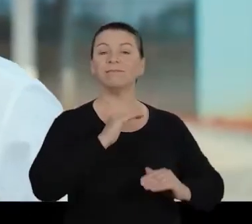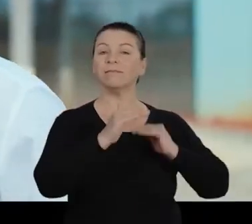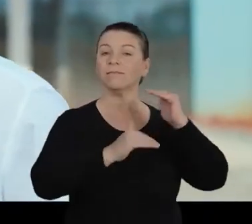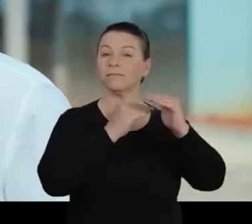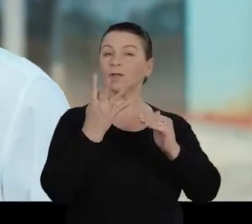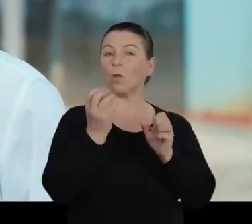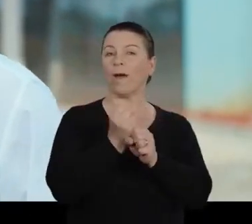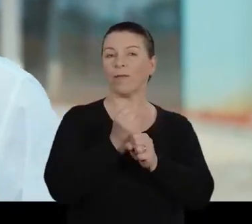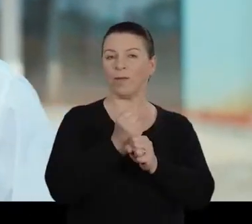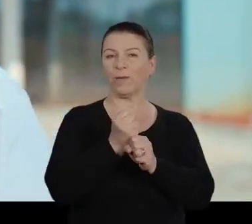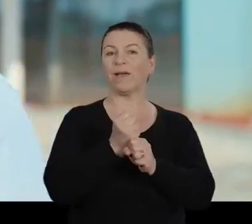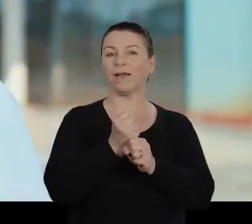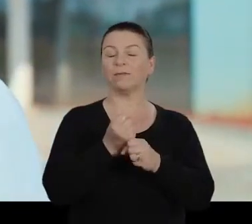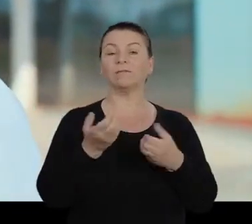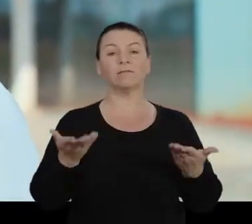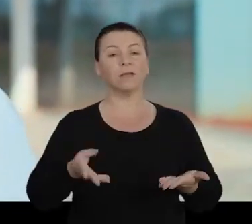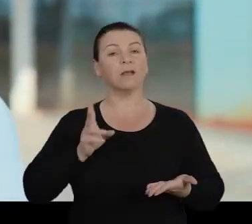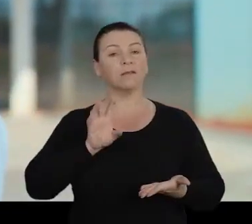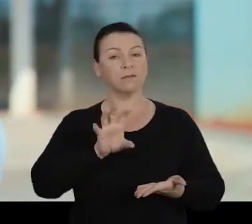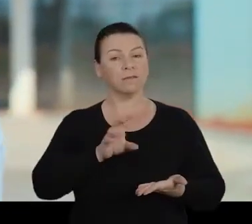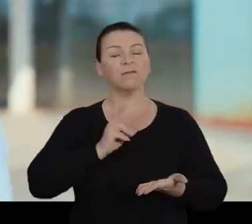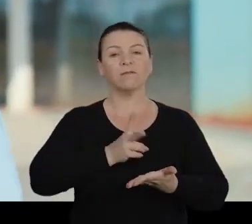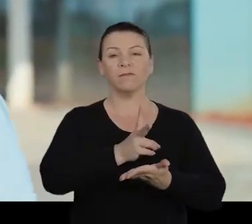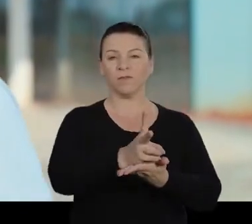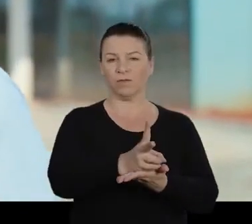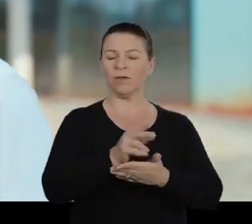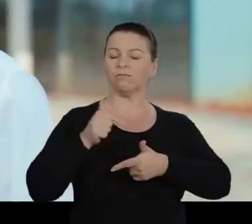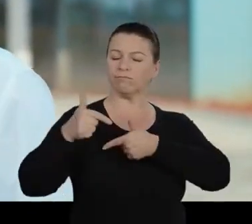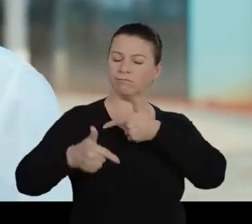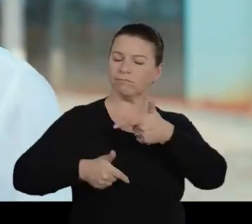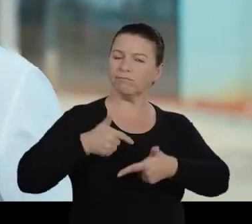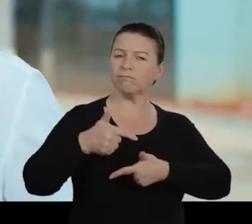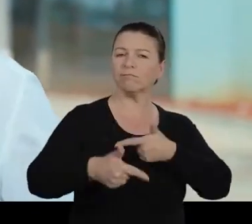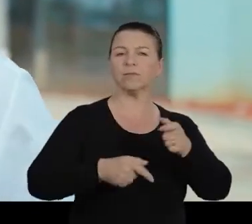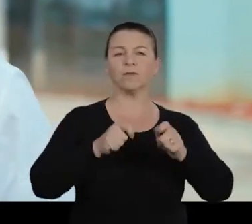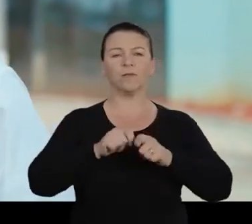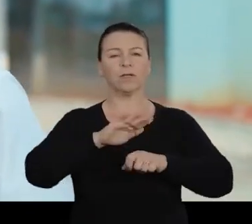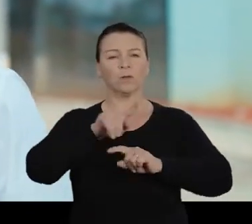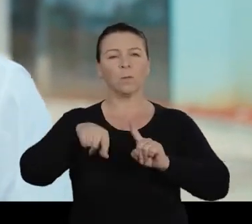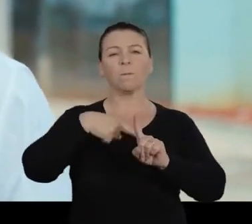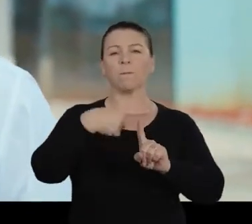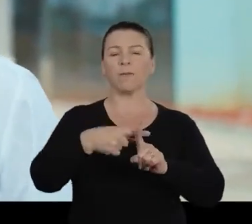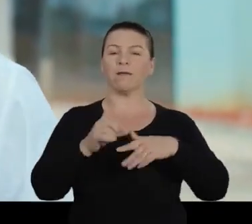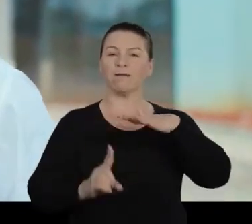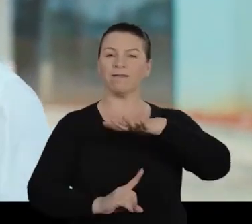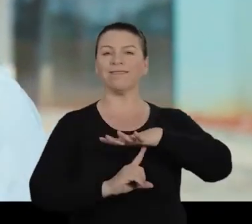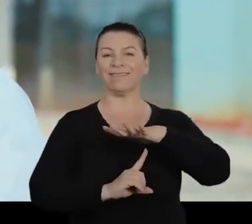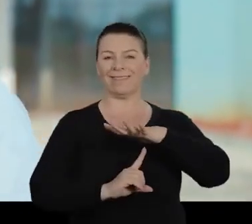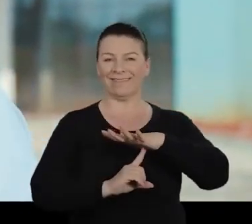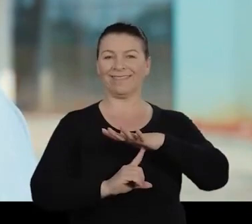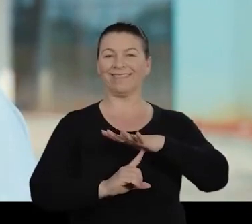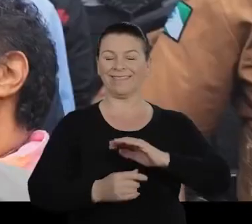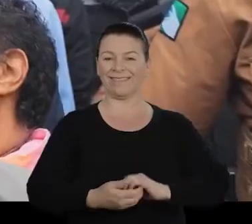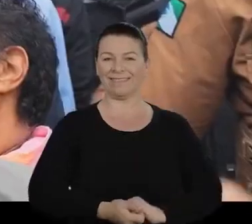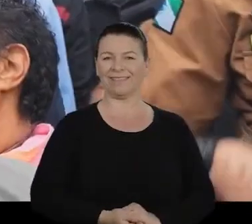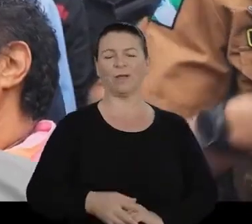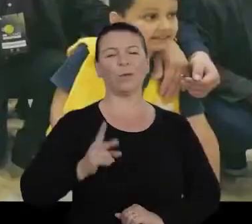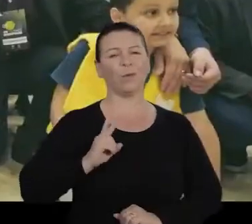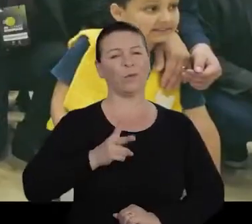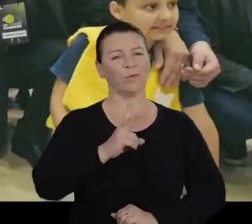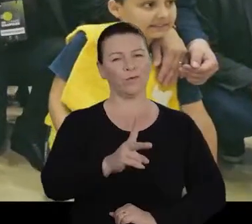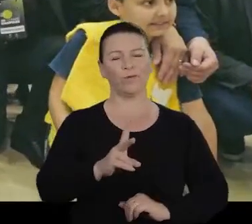Foi assim que avançamos nos últimos quatro anos e é assim que vamos seguir em frente. Trabalhando e fazendo mais pelo nosso Paraná.